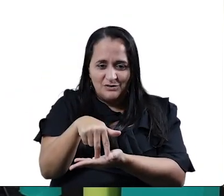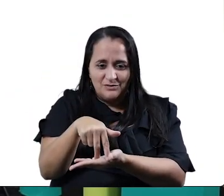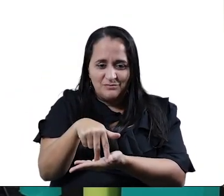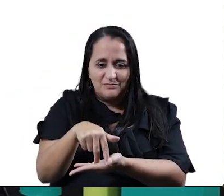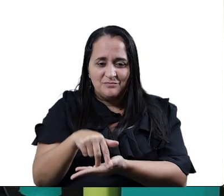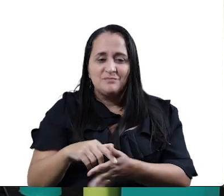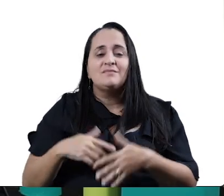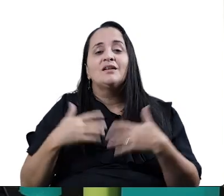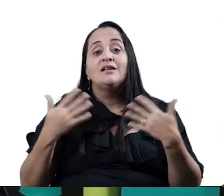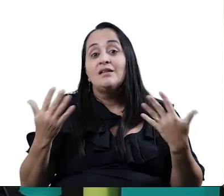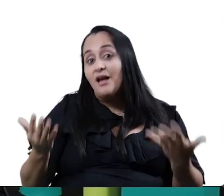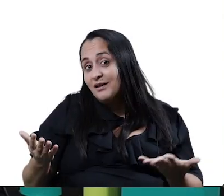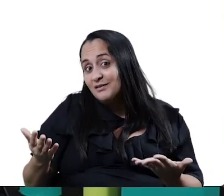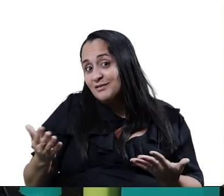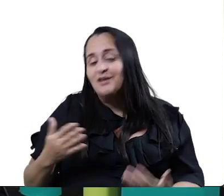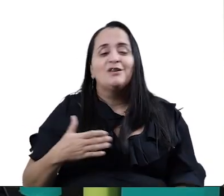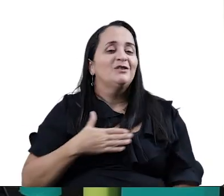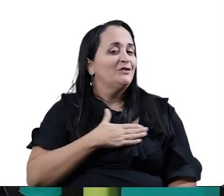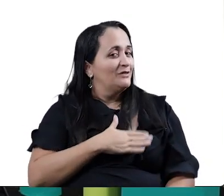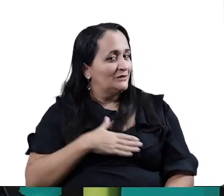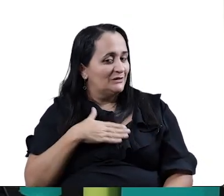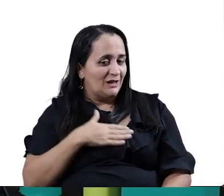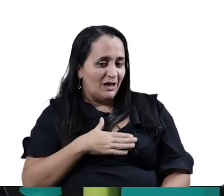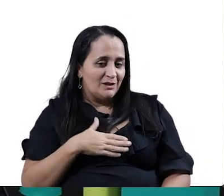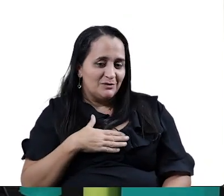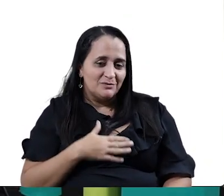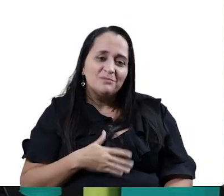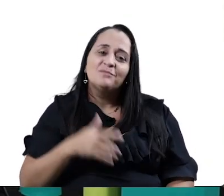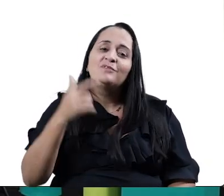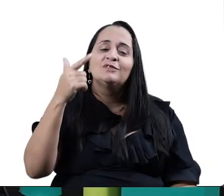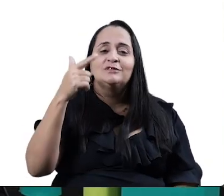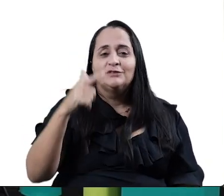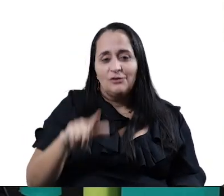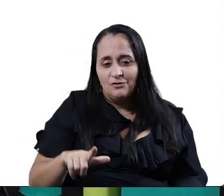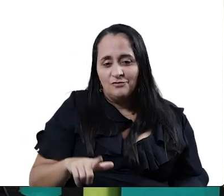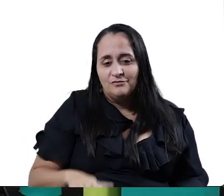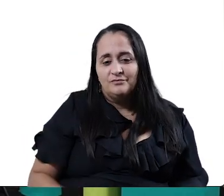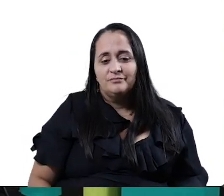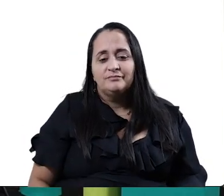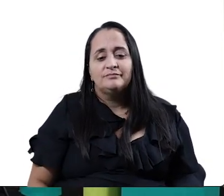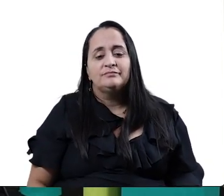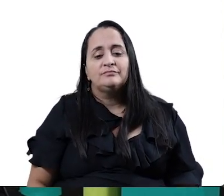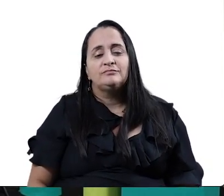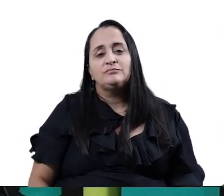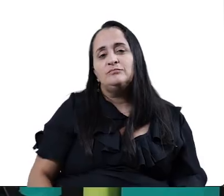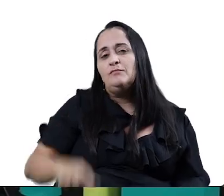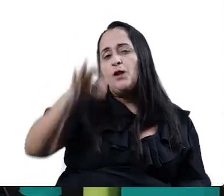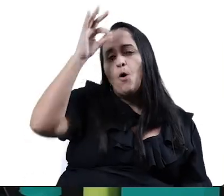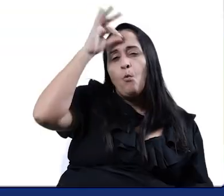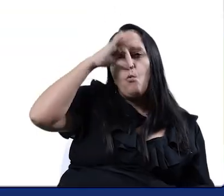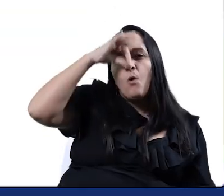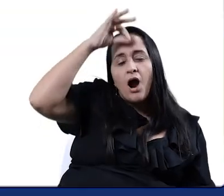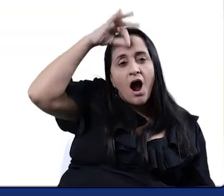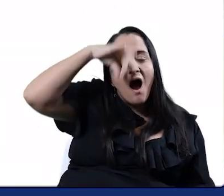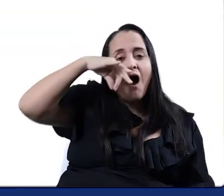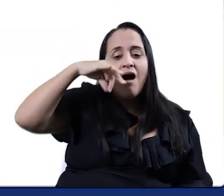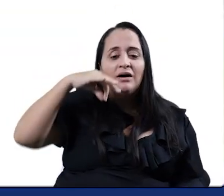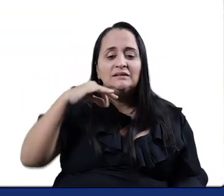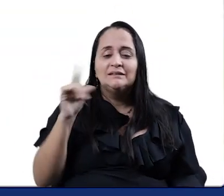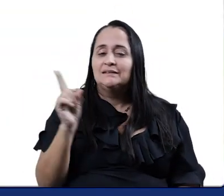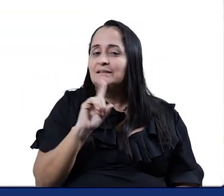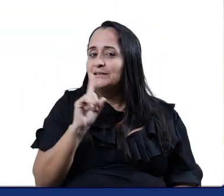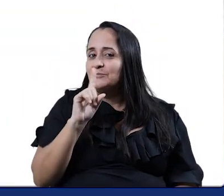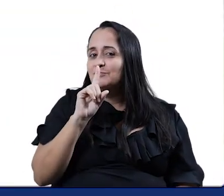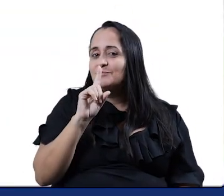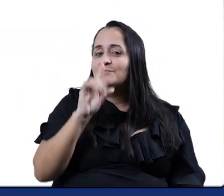frente. E aí, gostaram do ritmo? Vamos mais uma vez? O galo e a gal...